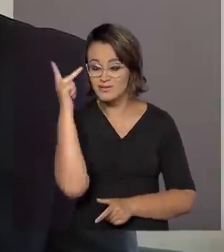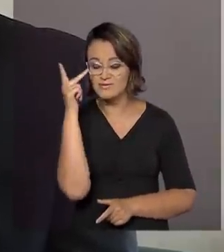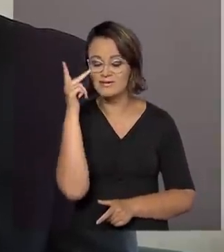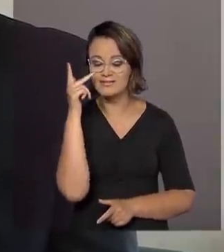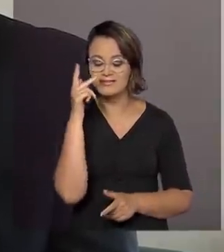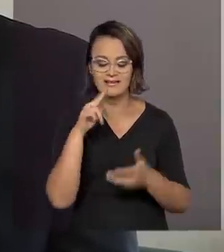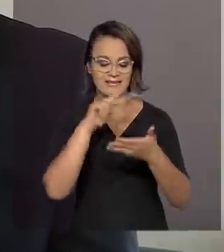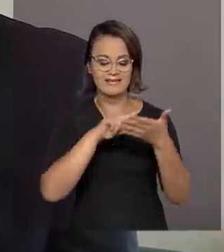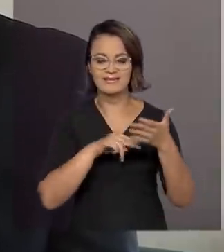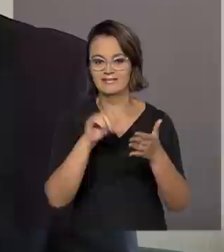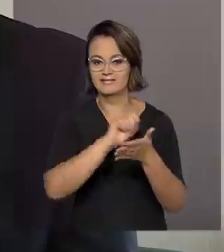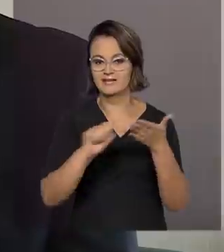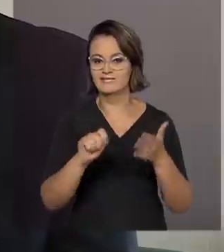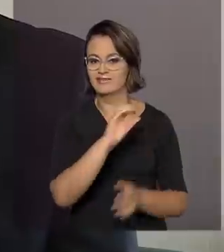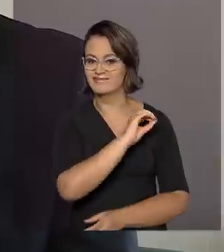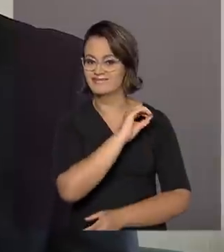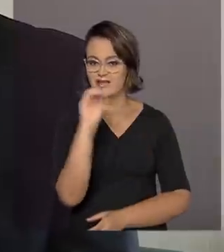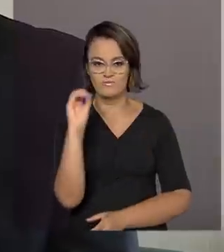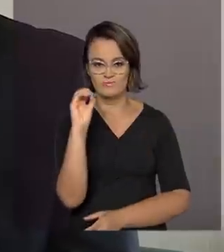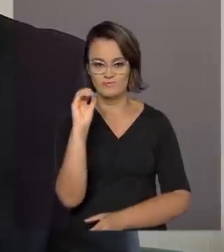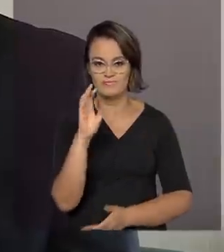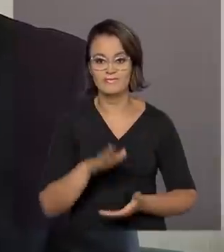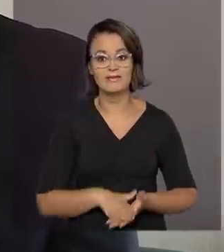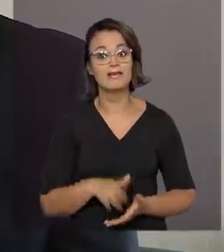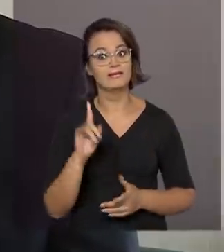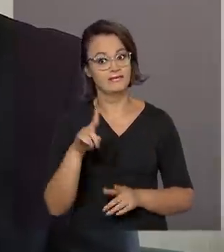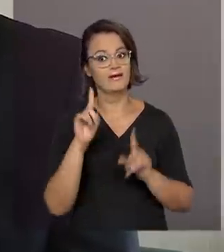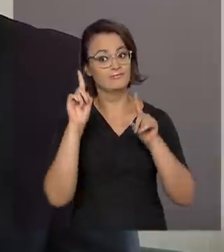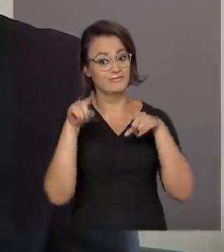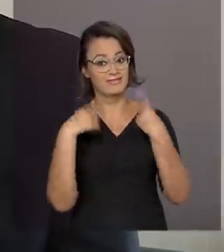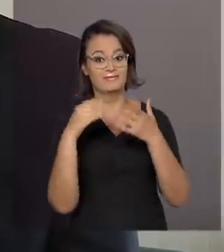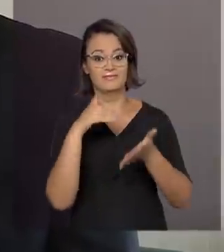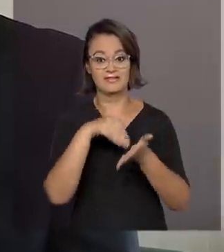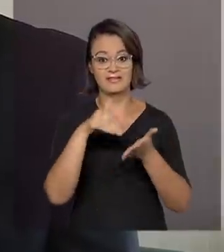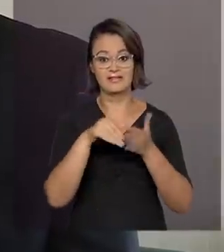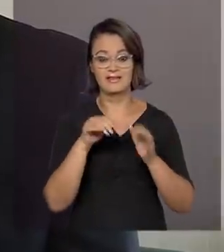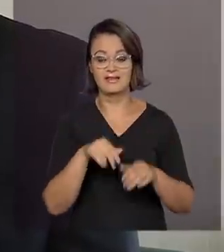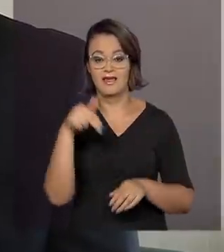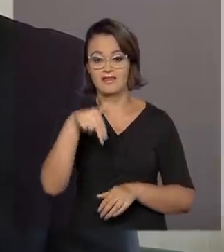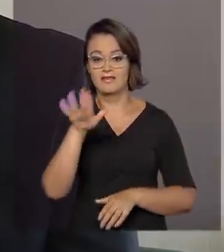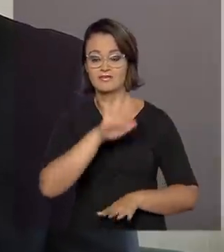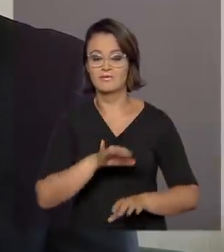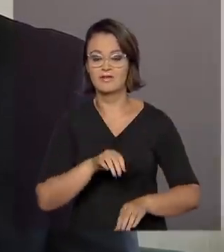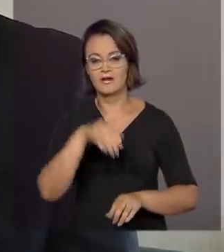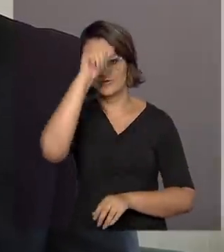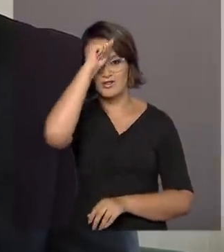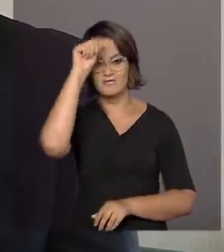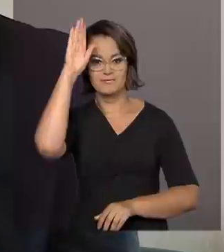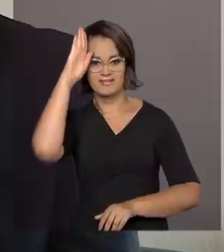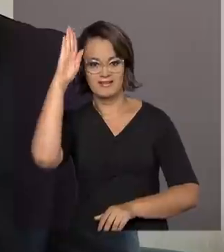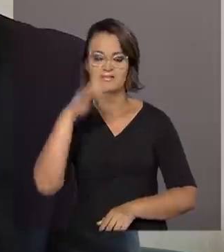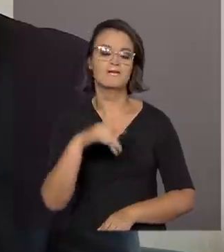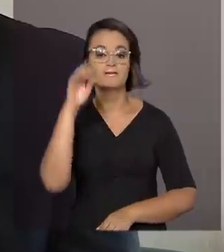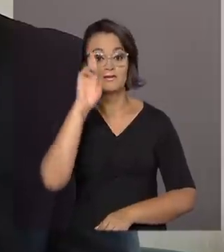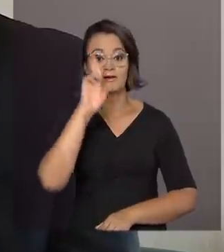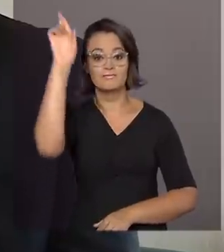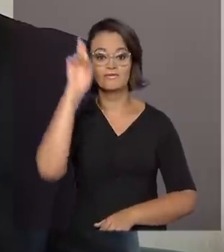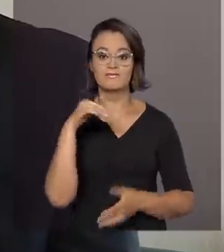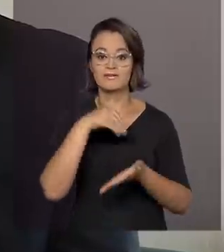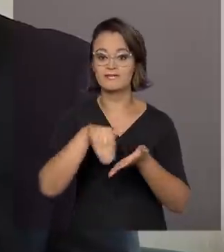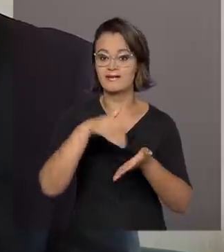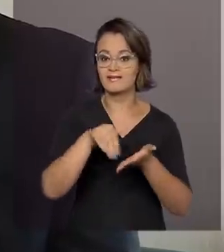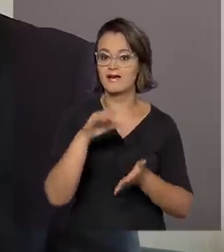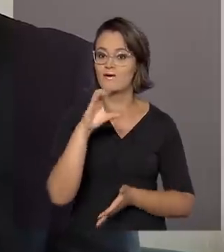Brasil analfabetas. E esse é o grande desafio da Secretaria Nacional de Alfabetização, liderada pelo